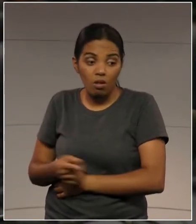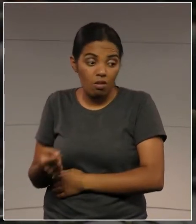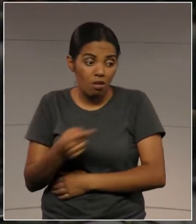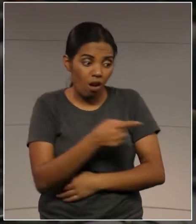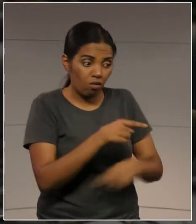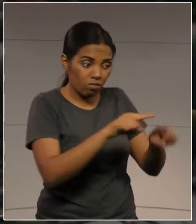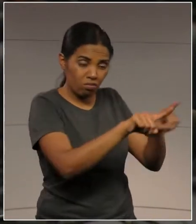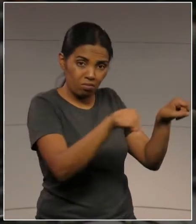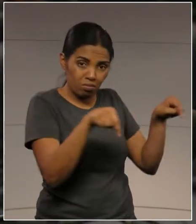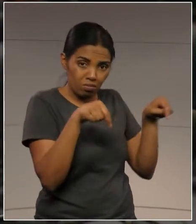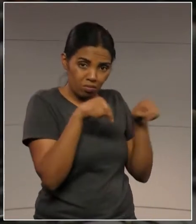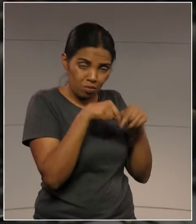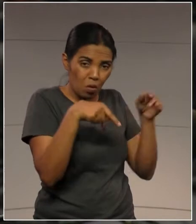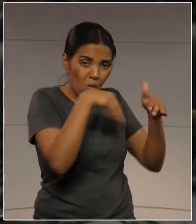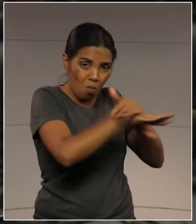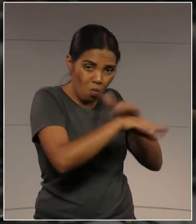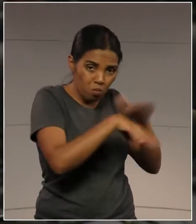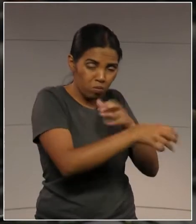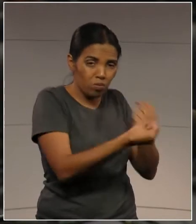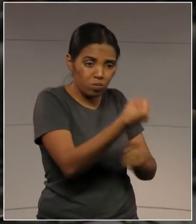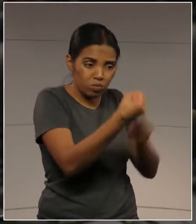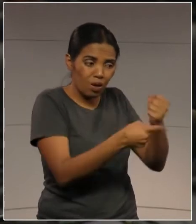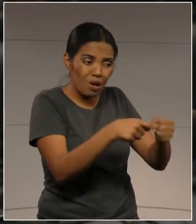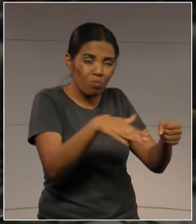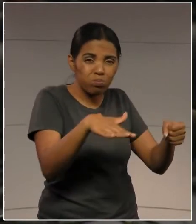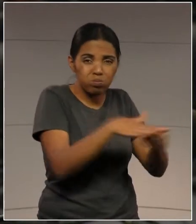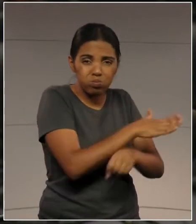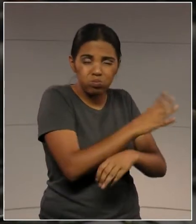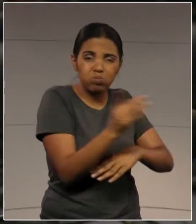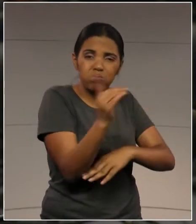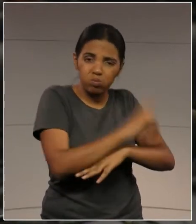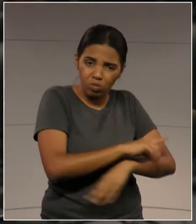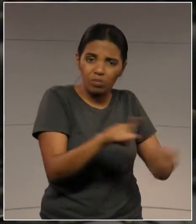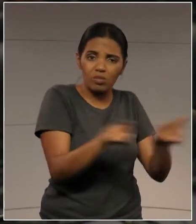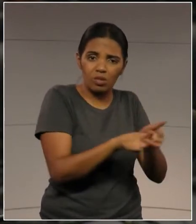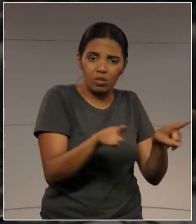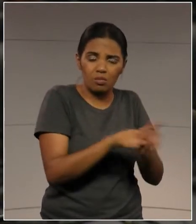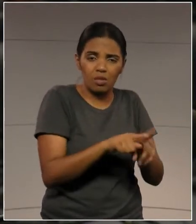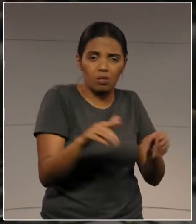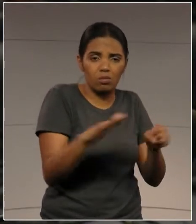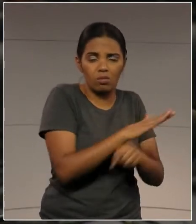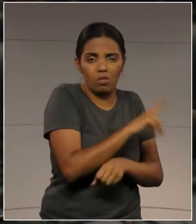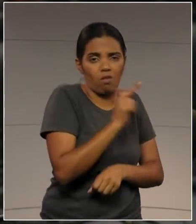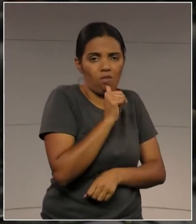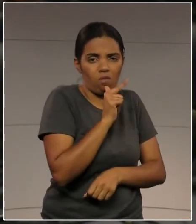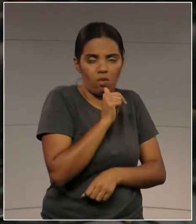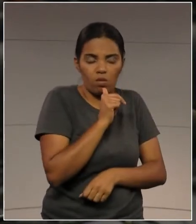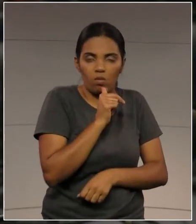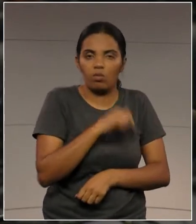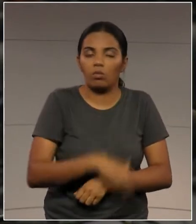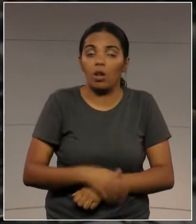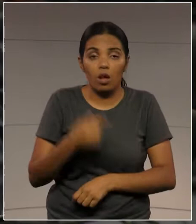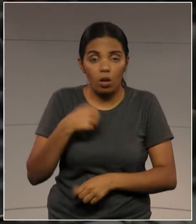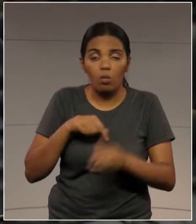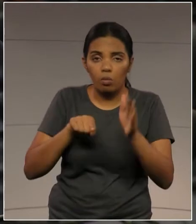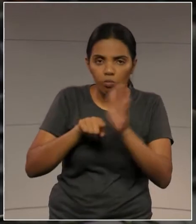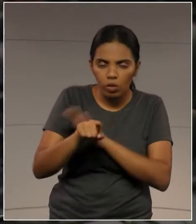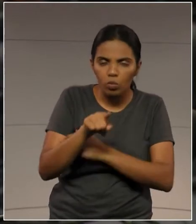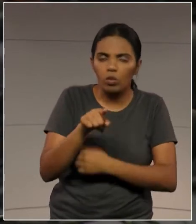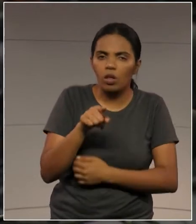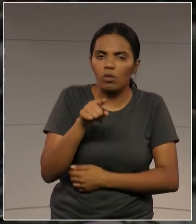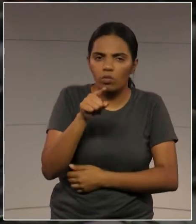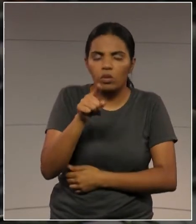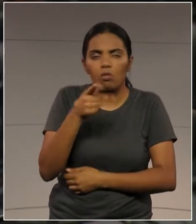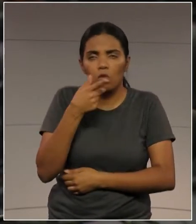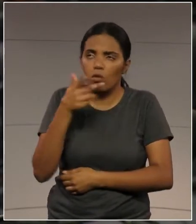criadores, realmente. Por que que vossa excelência, quando teve aqui um ano, o estava chegando, o senhor disse, deputado, eu vou avaliar essa